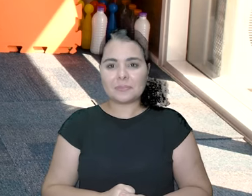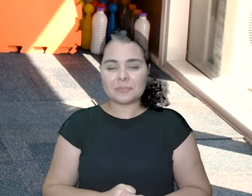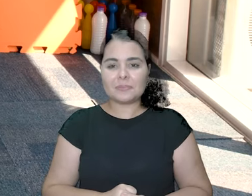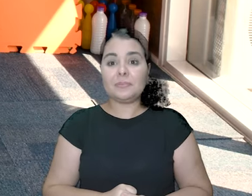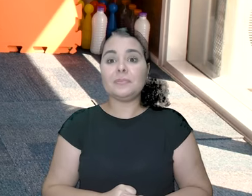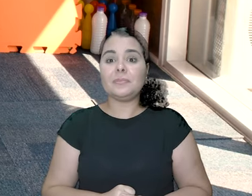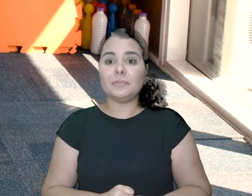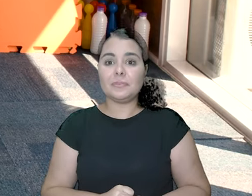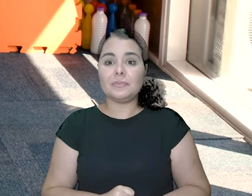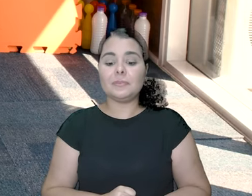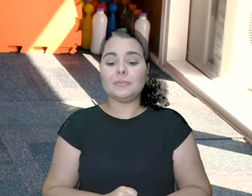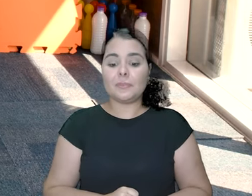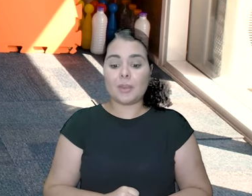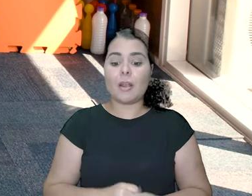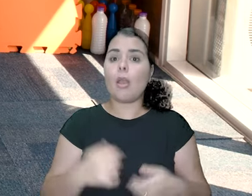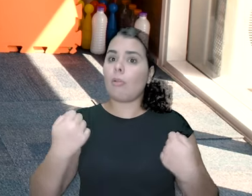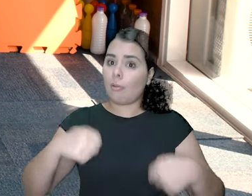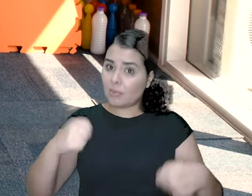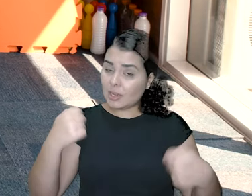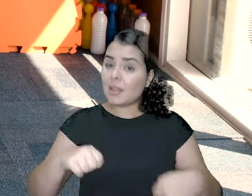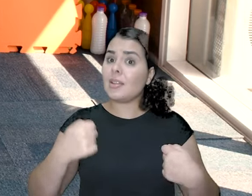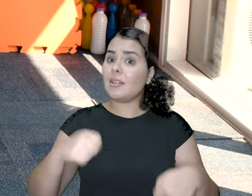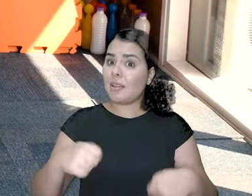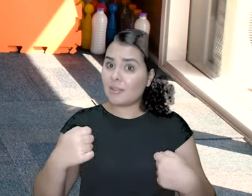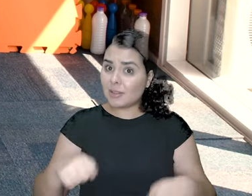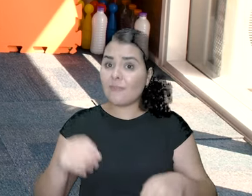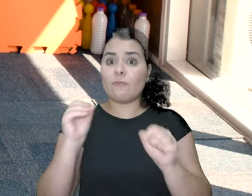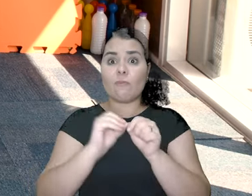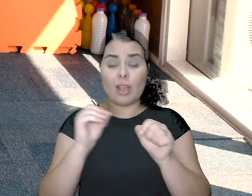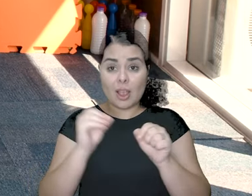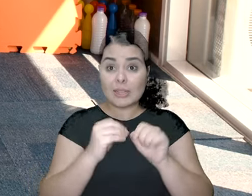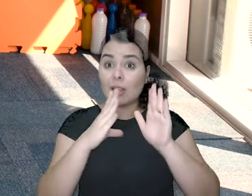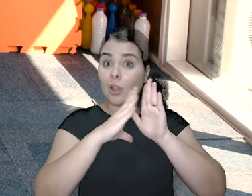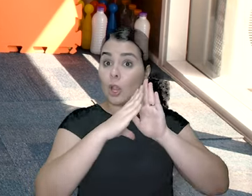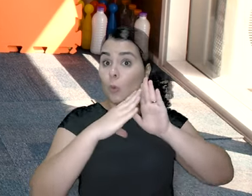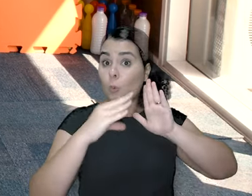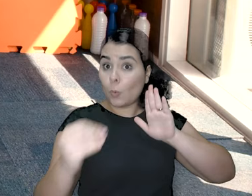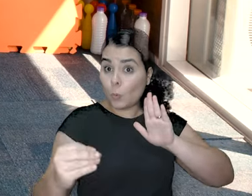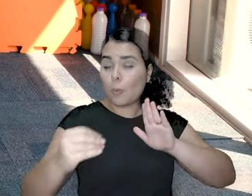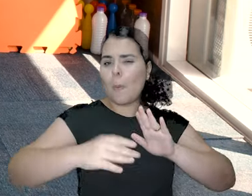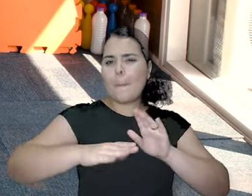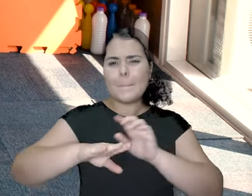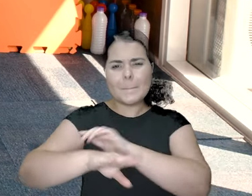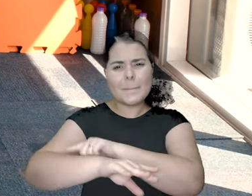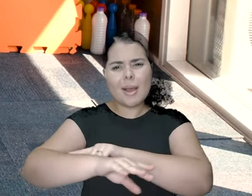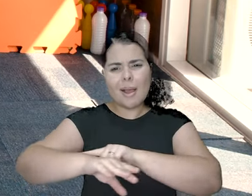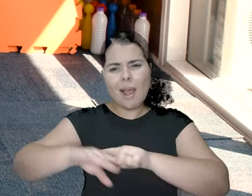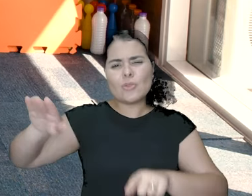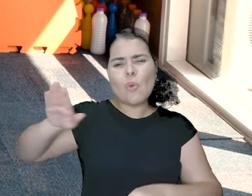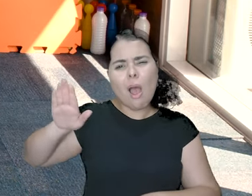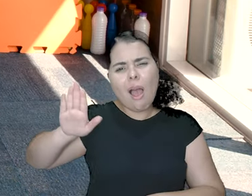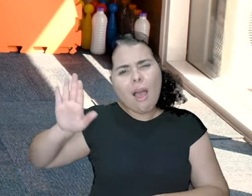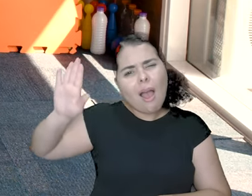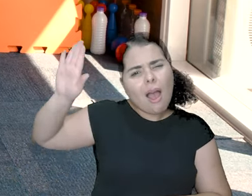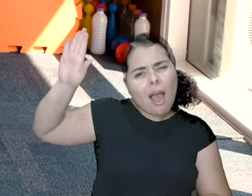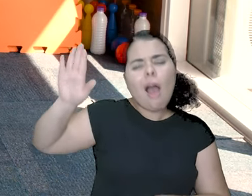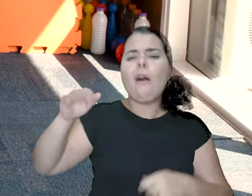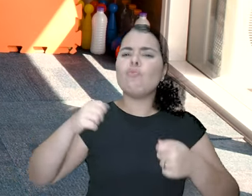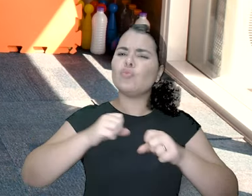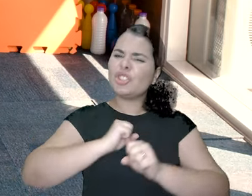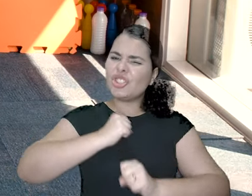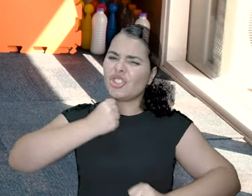E vai! E sobe. Traz o joelho aqui para o centro. E vai! Braço alto lá em cima.